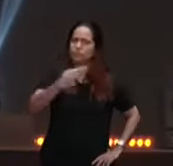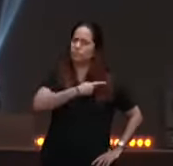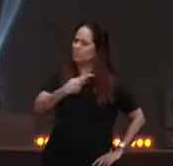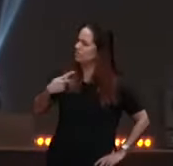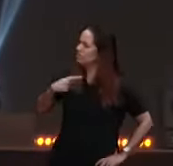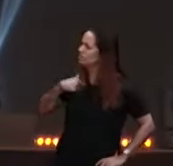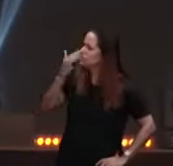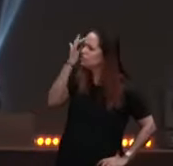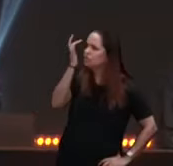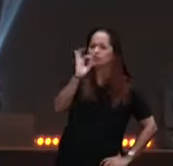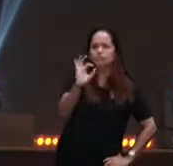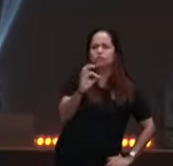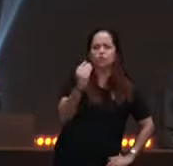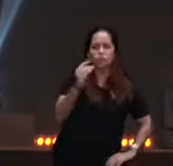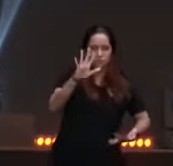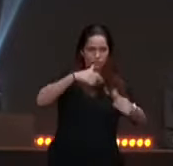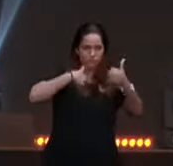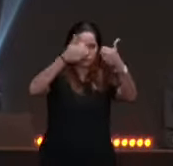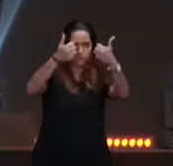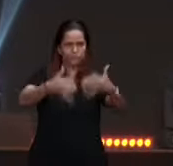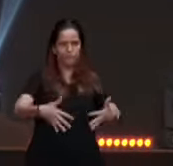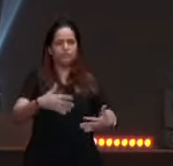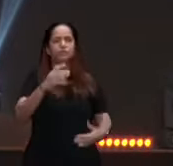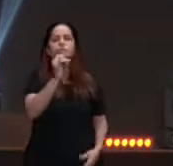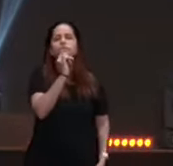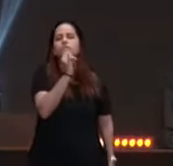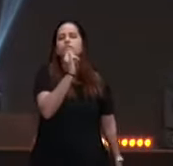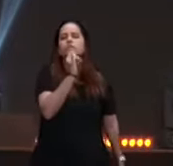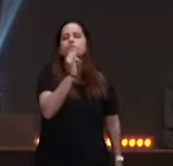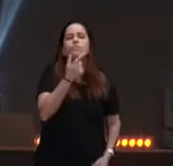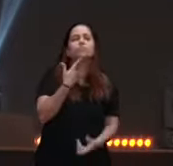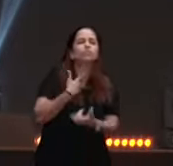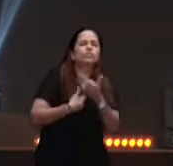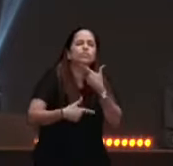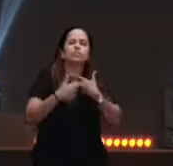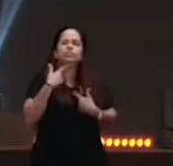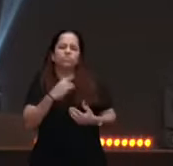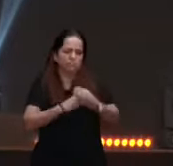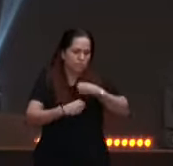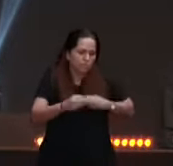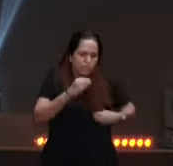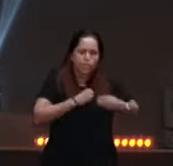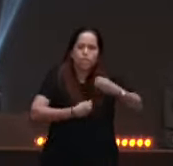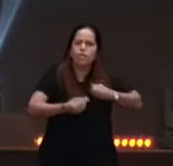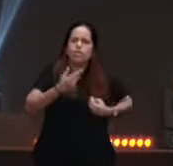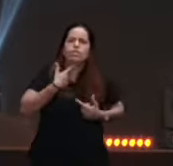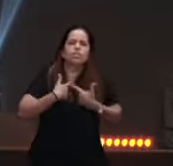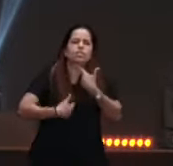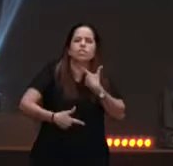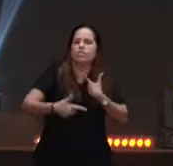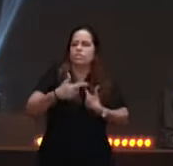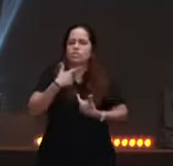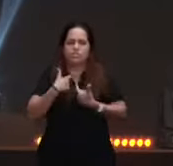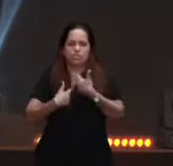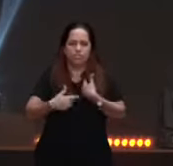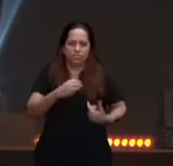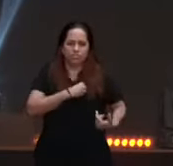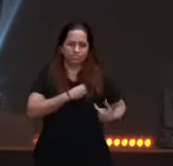quer dizer que a sua carne, vai pedir um monte de coisa, que se você tomou posição, você vai dizer para a carne, carne, você está com vontade, mas não vou te dar,